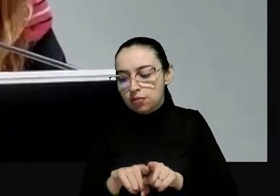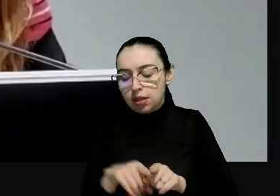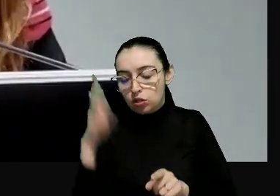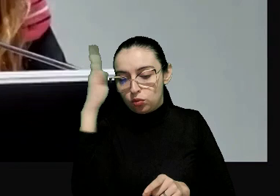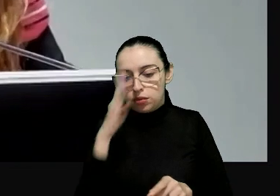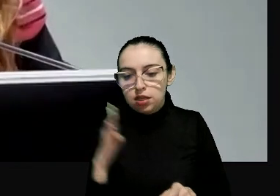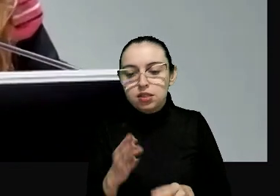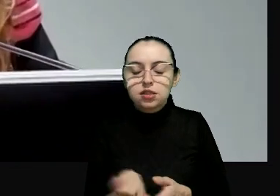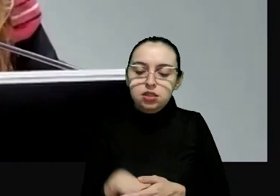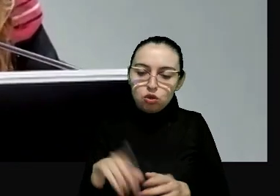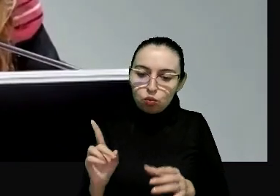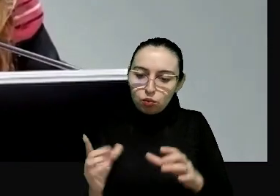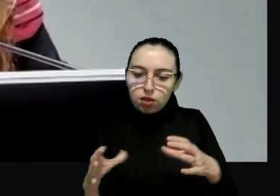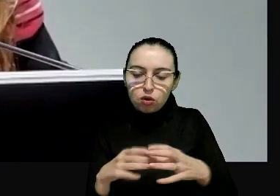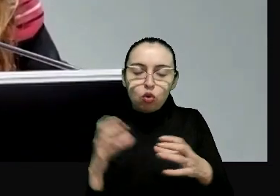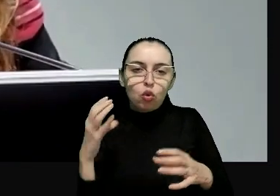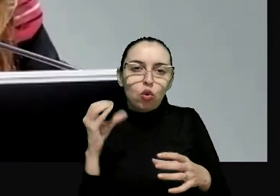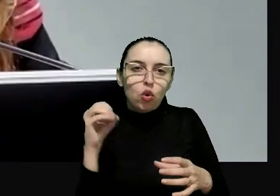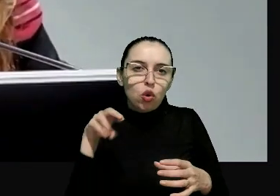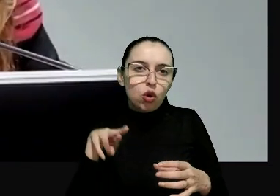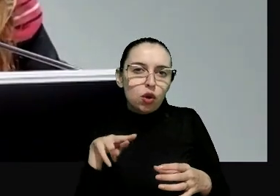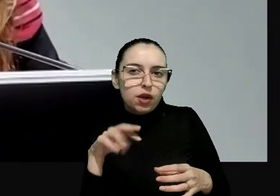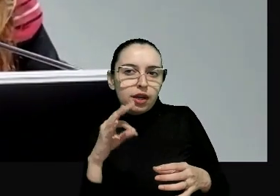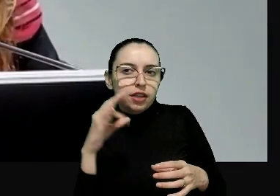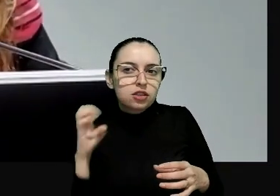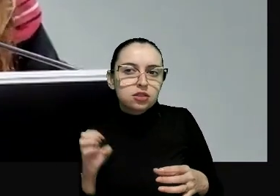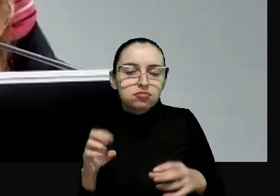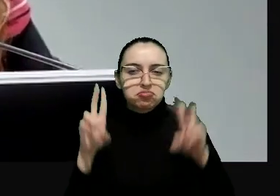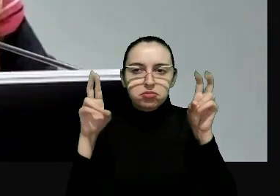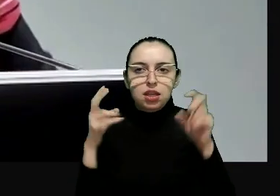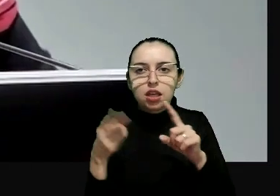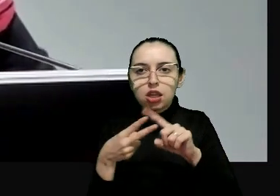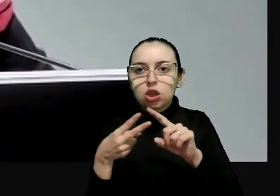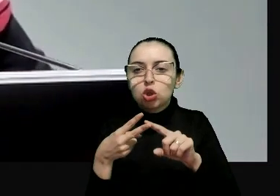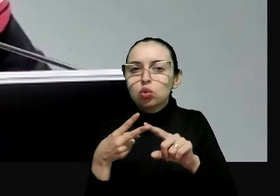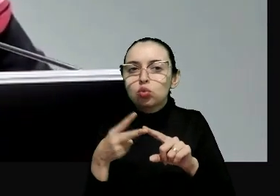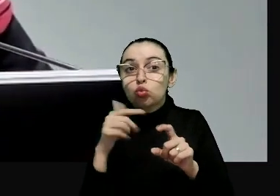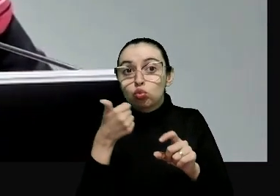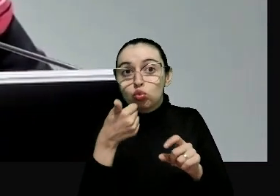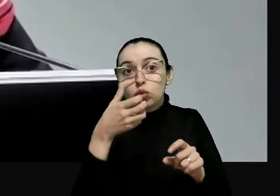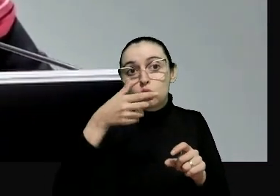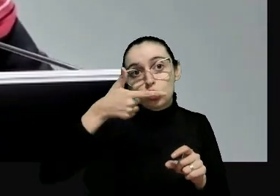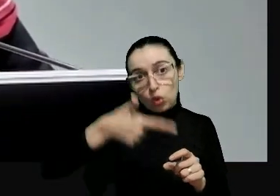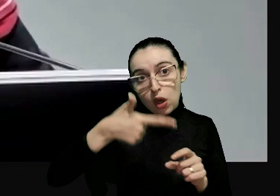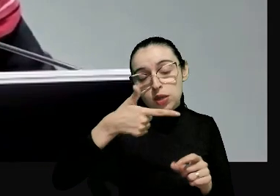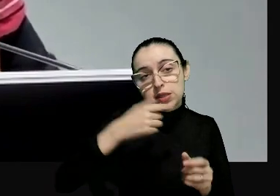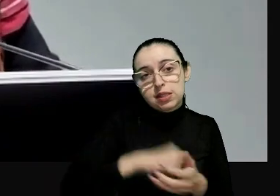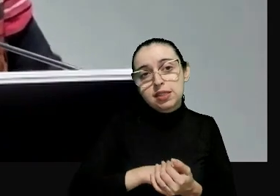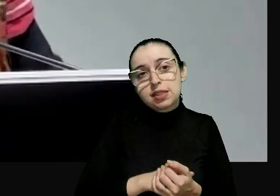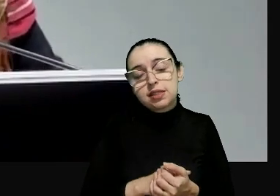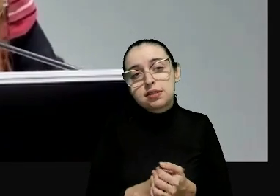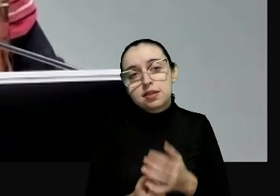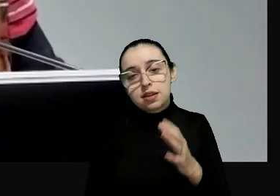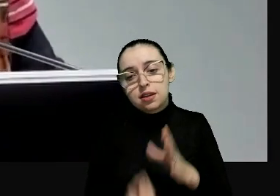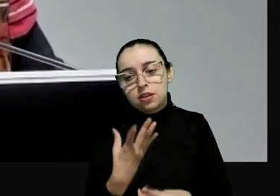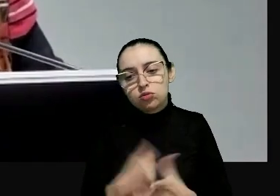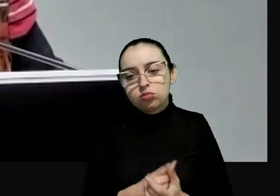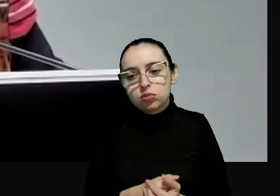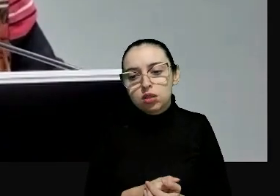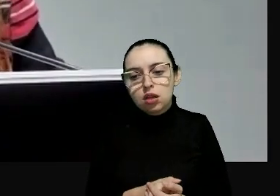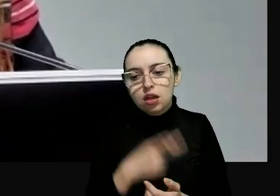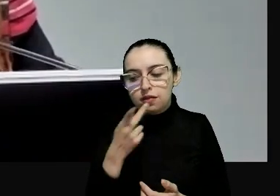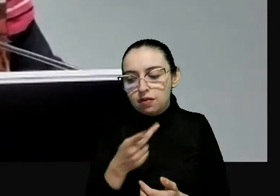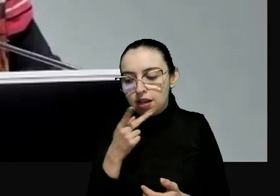no passivo do Brasil perante a Corte, sobretudo os casos contenciosos. Temos 12 casos contenciosos. Na tipologia que